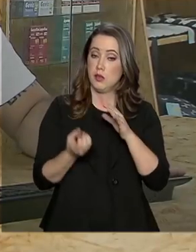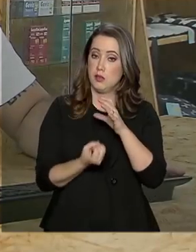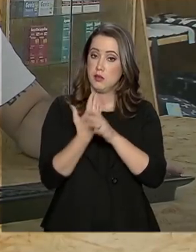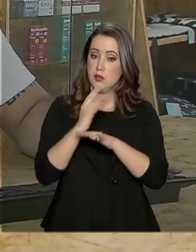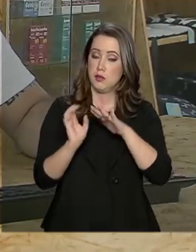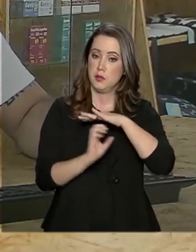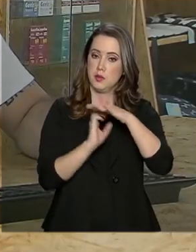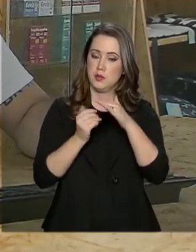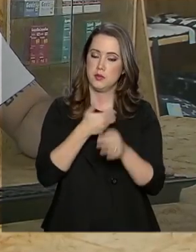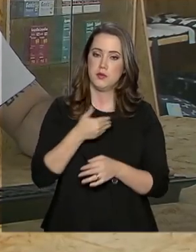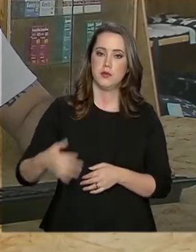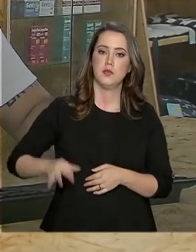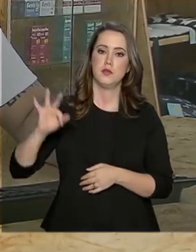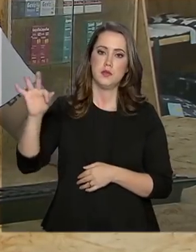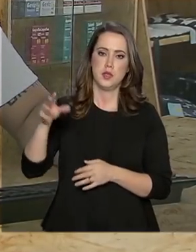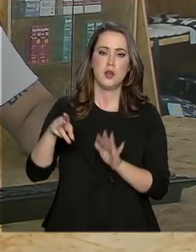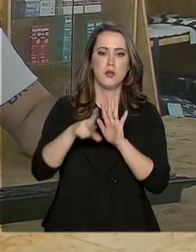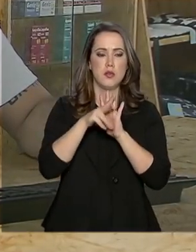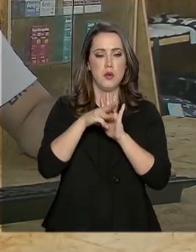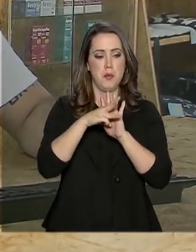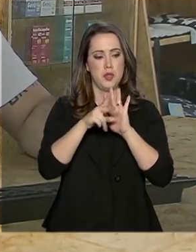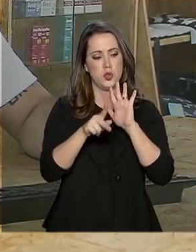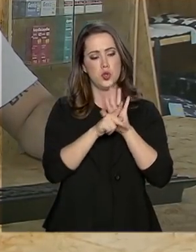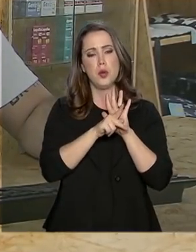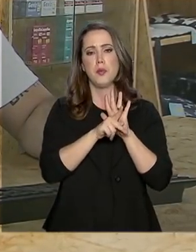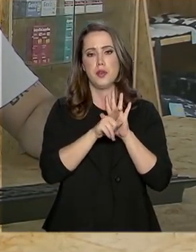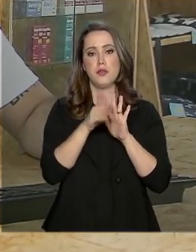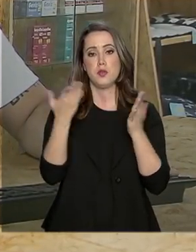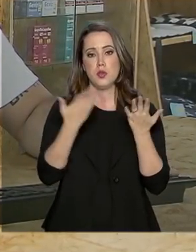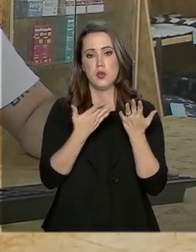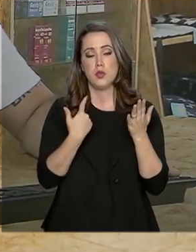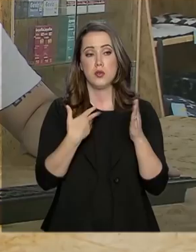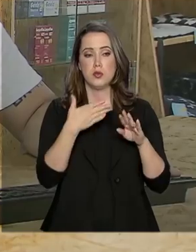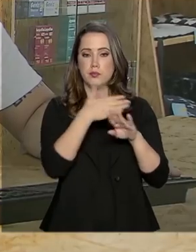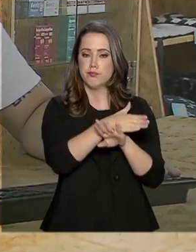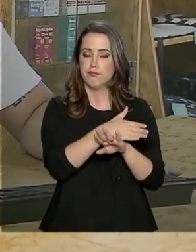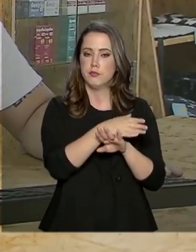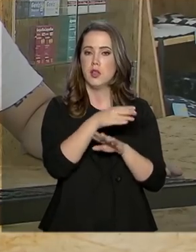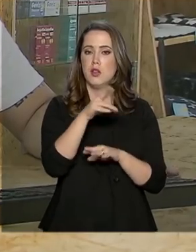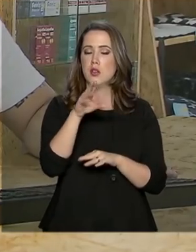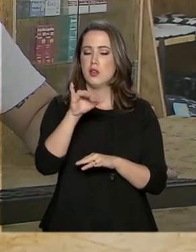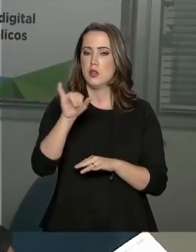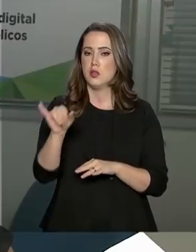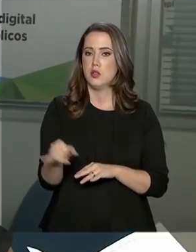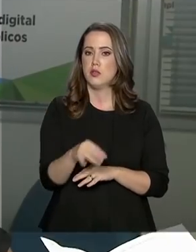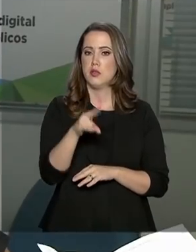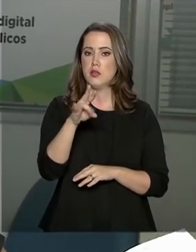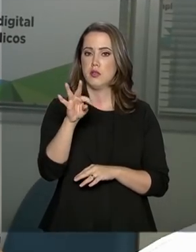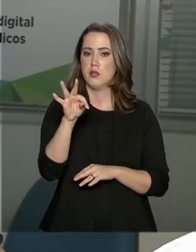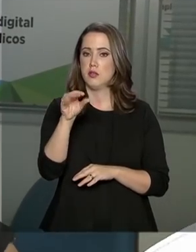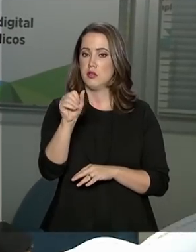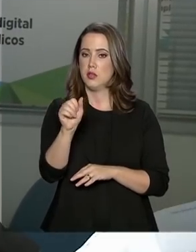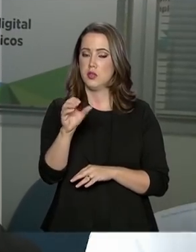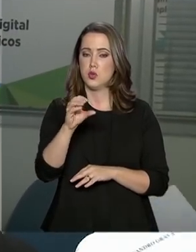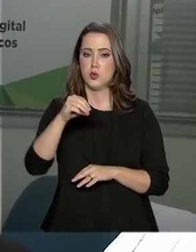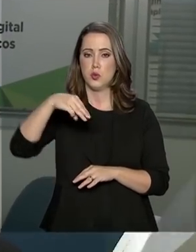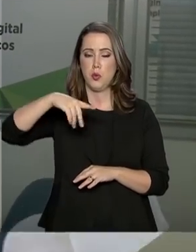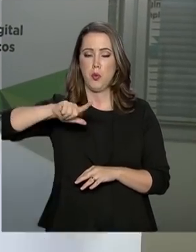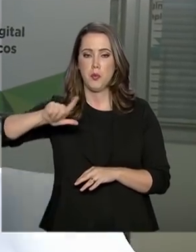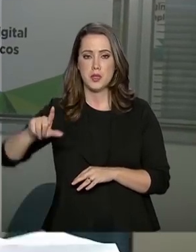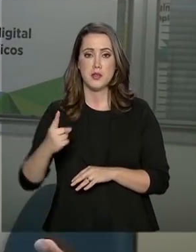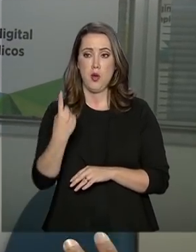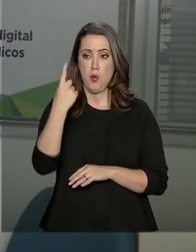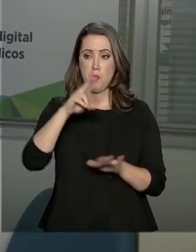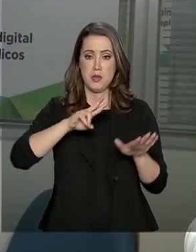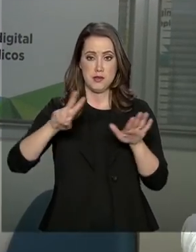o governo federal editou medida provisória, tornando a fase do registro na junta comercial automática. Com isso, pelo menos uma